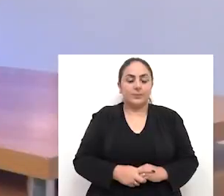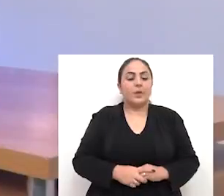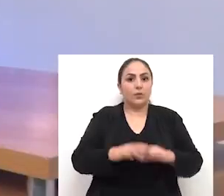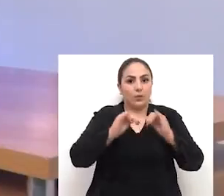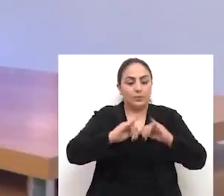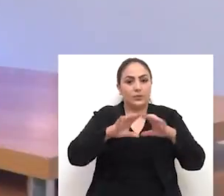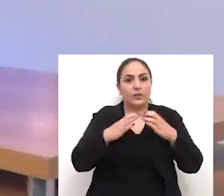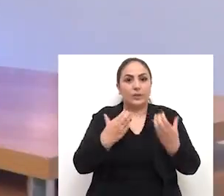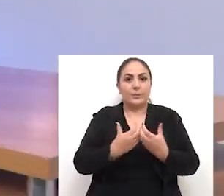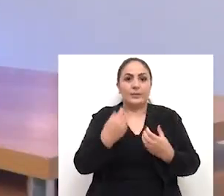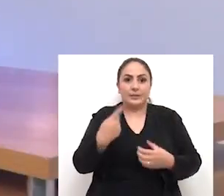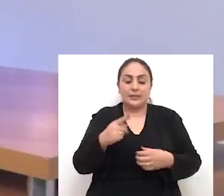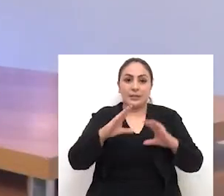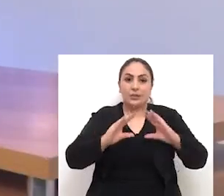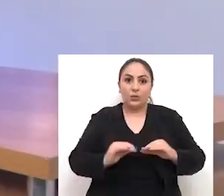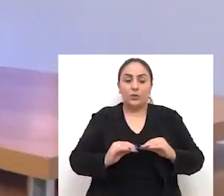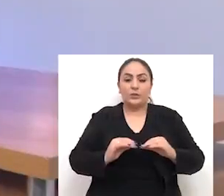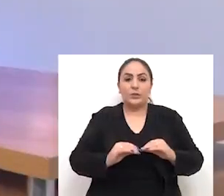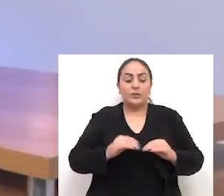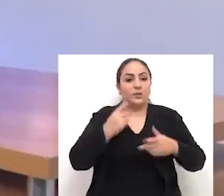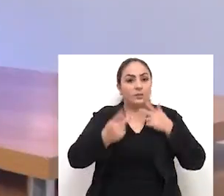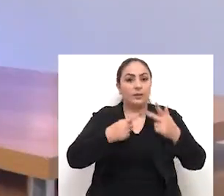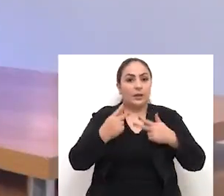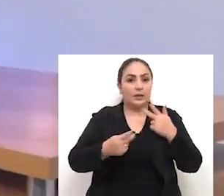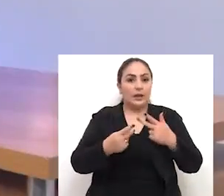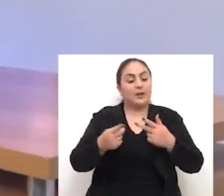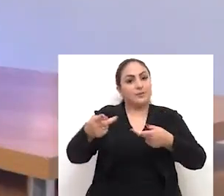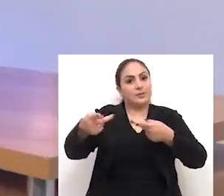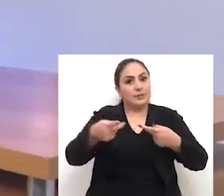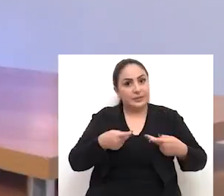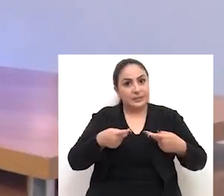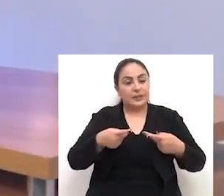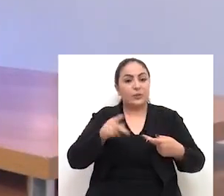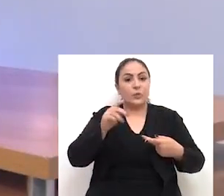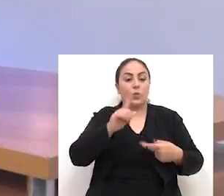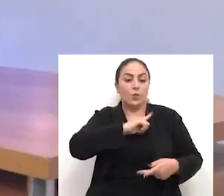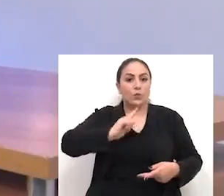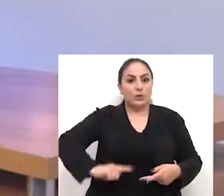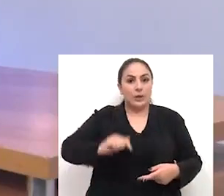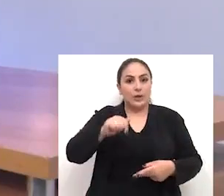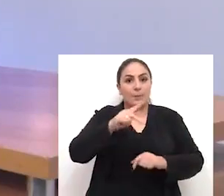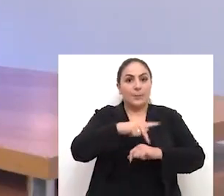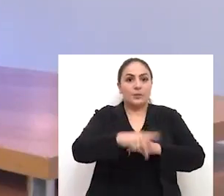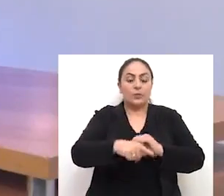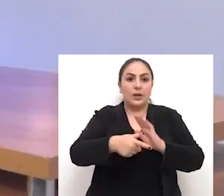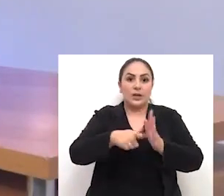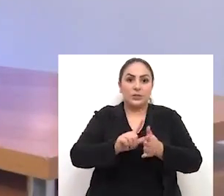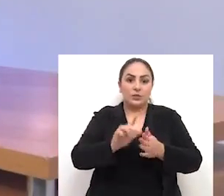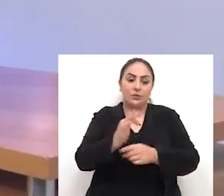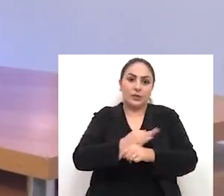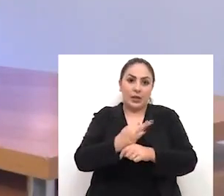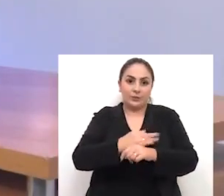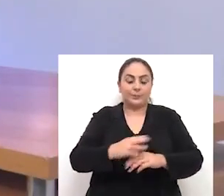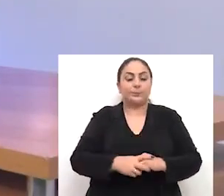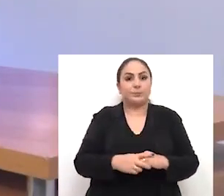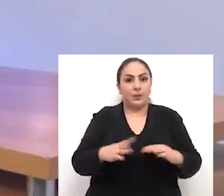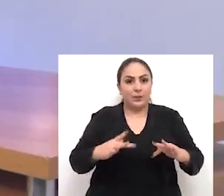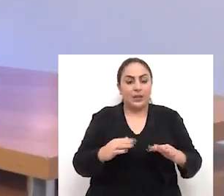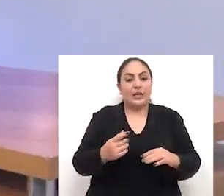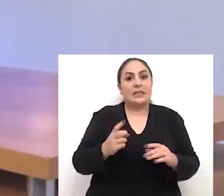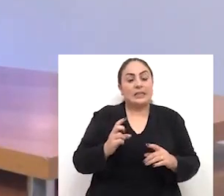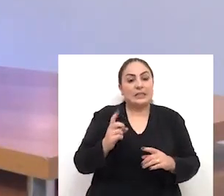O Jornal da Câmara desta noite vai repercutir a visita do governador a passo fundo antes do feriado.